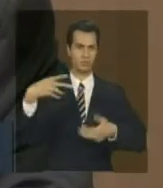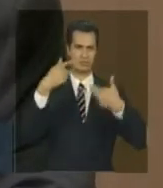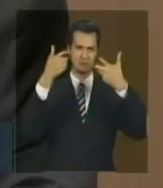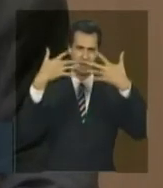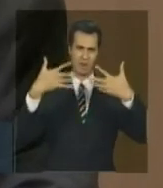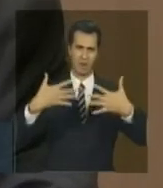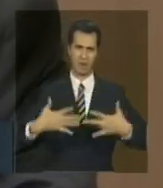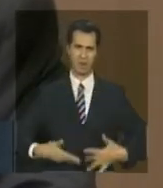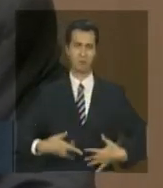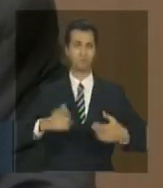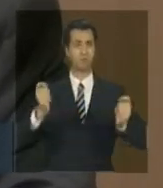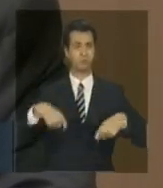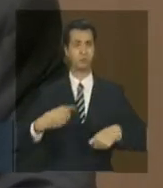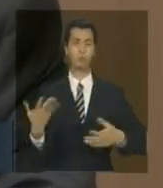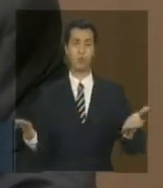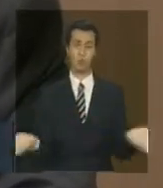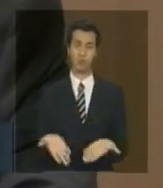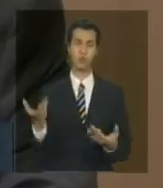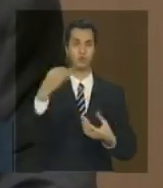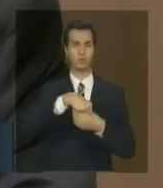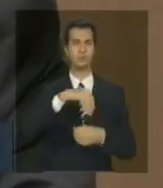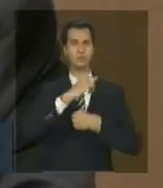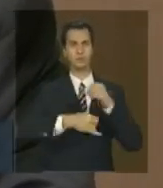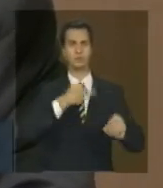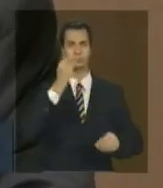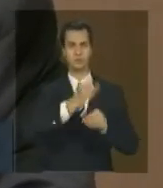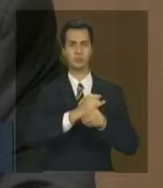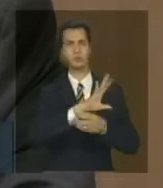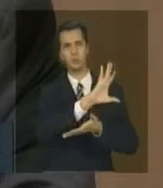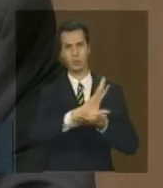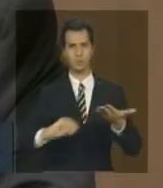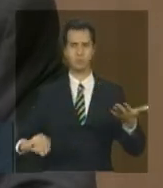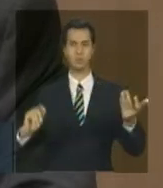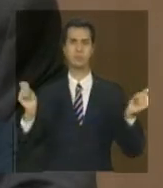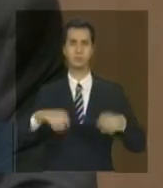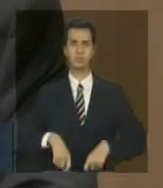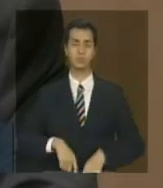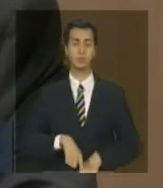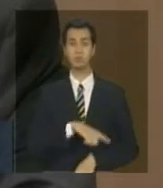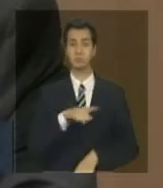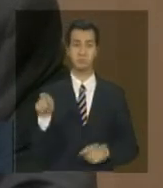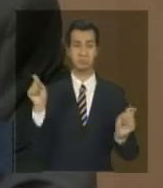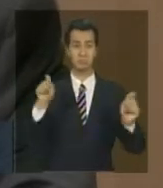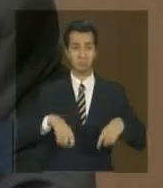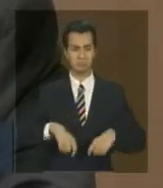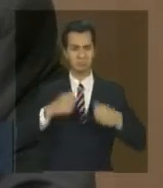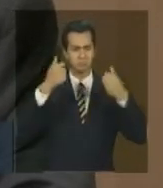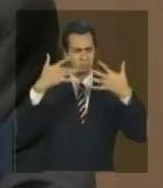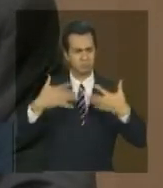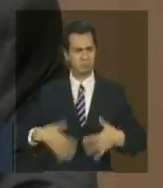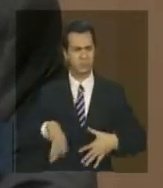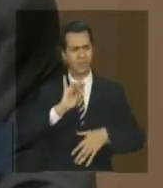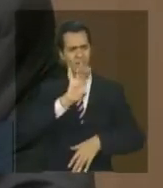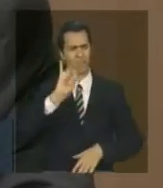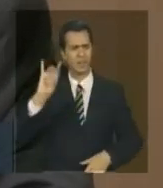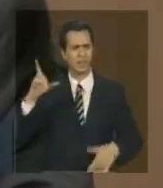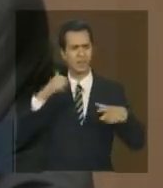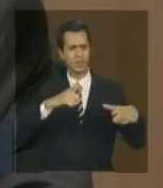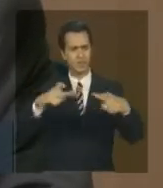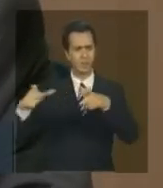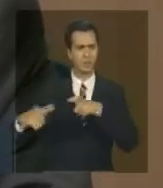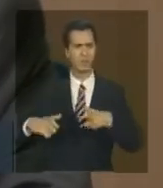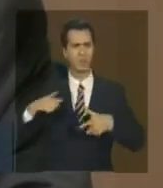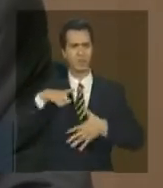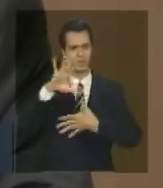disponíveis agora online hoje e esse é o tipo de informação que vocês podem recuperar em detalhe em cada região o